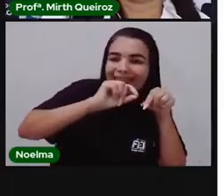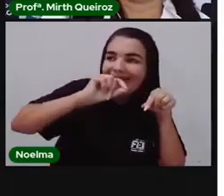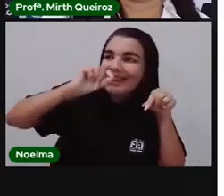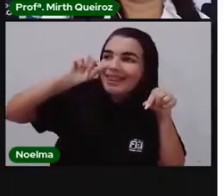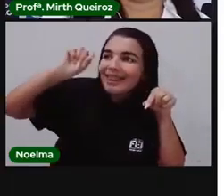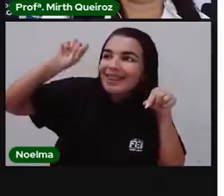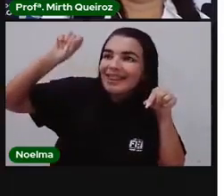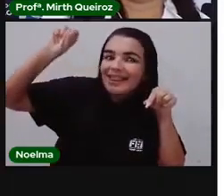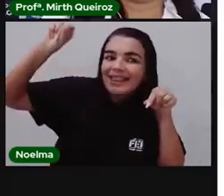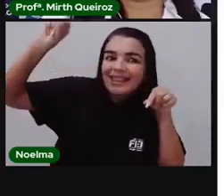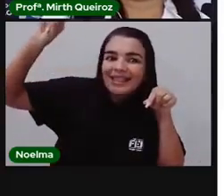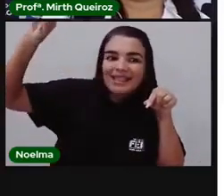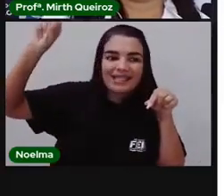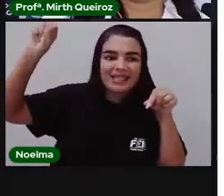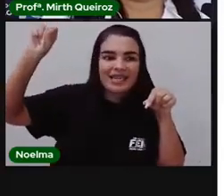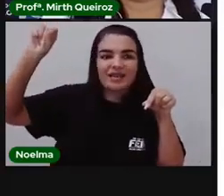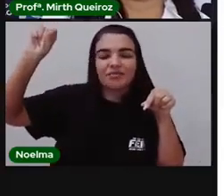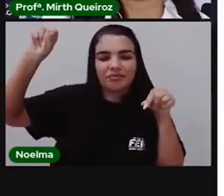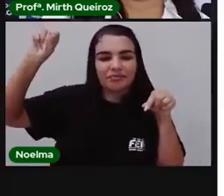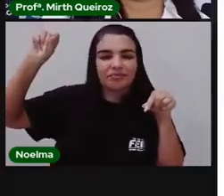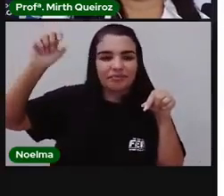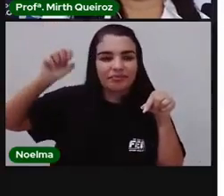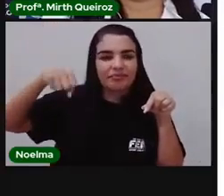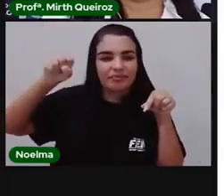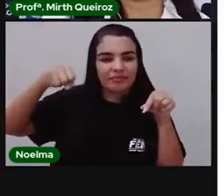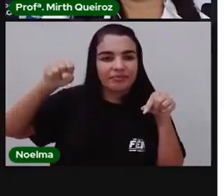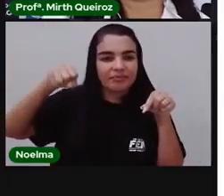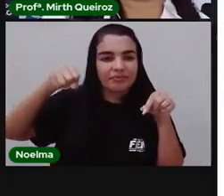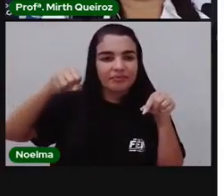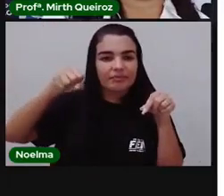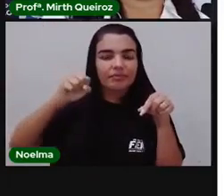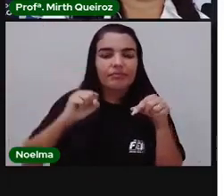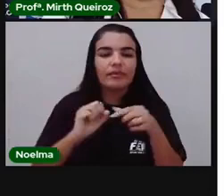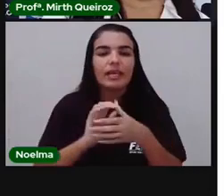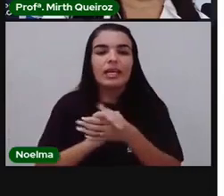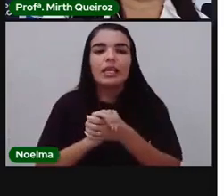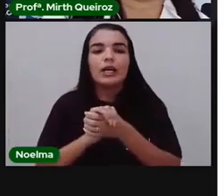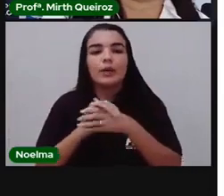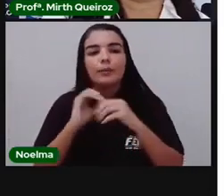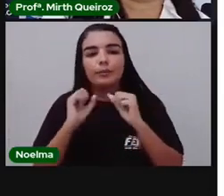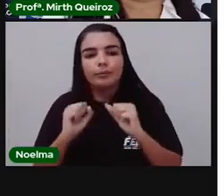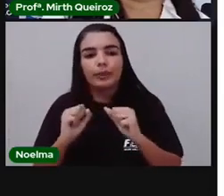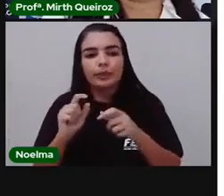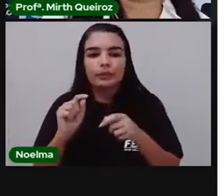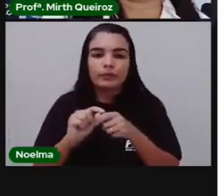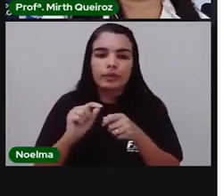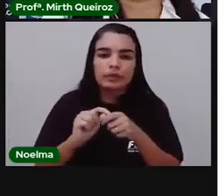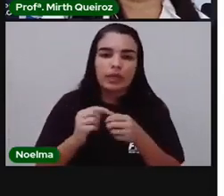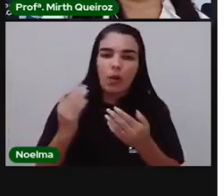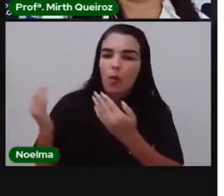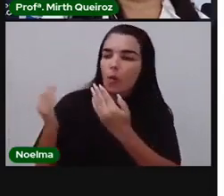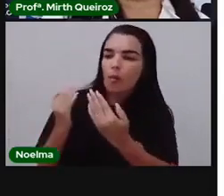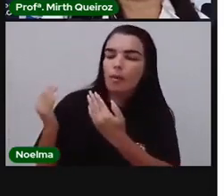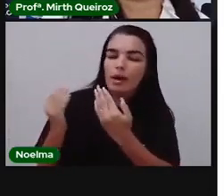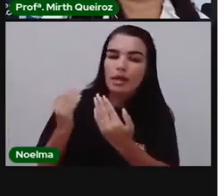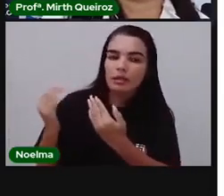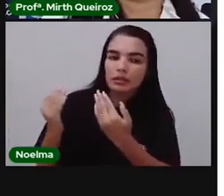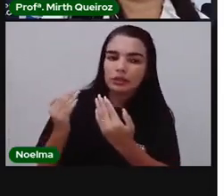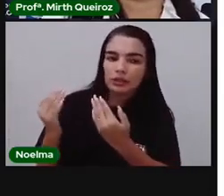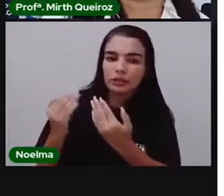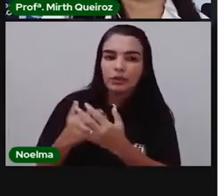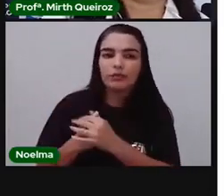da forma como essa linha vai avançando, subindo ou descendo. Tem como a gente fazer um comparativo, né,